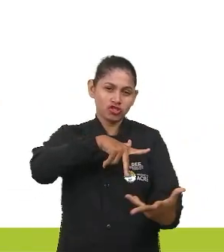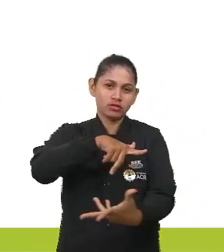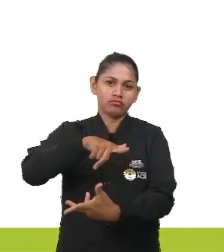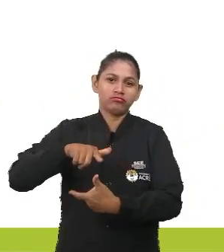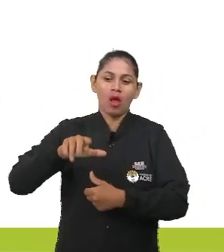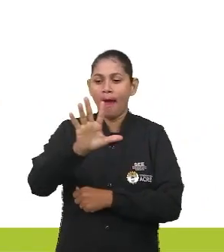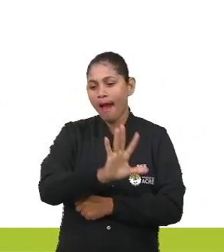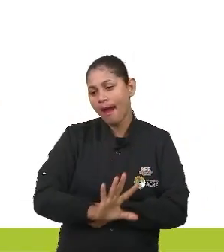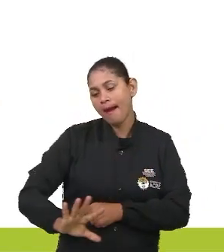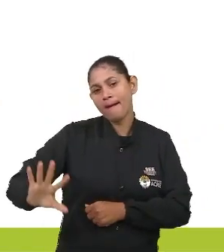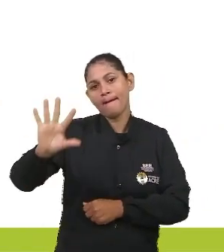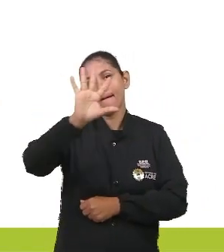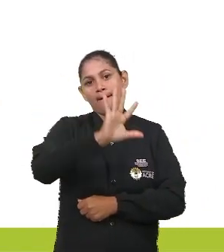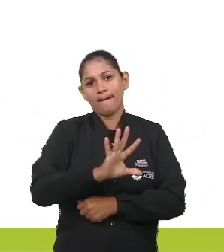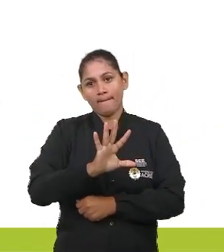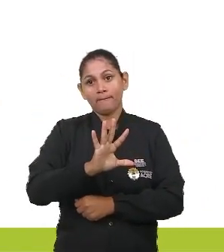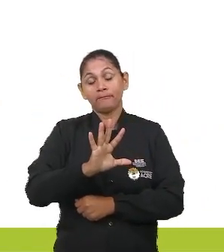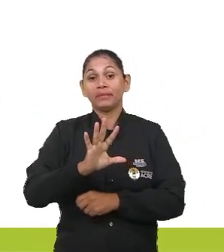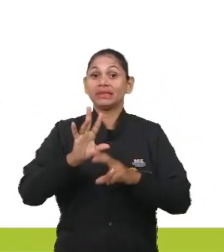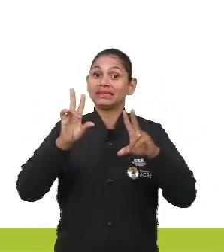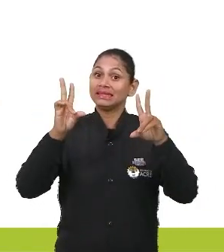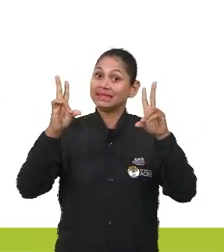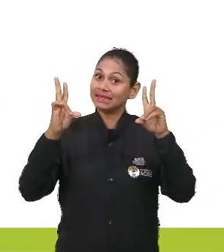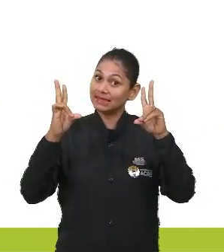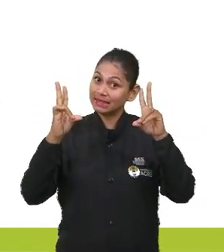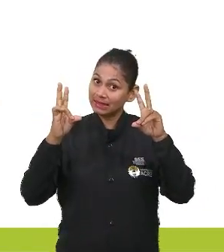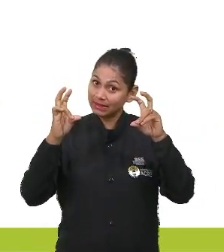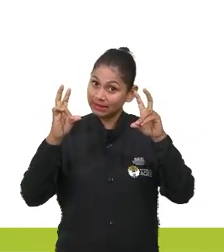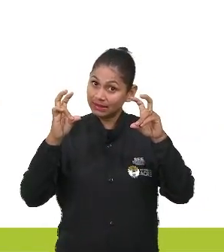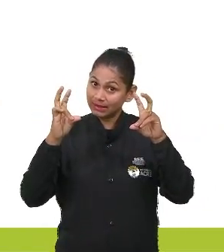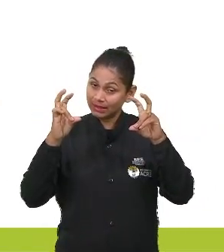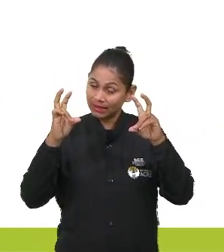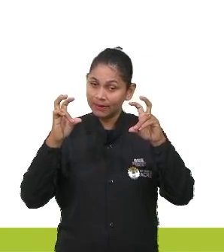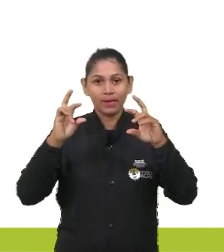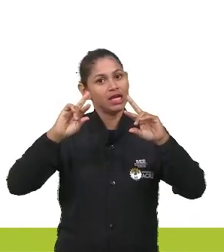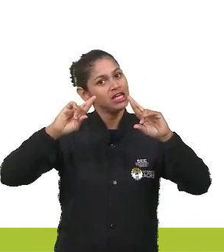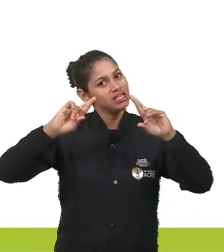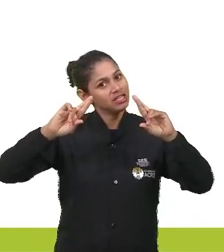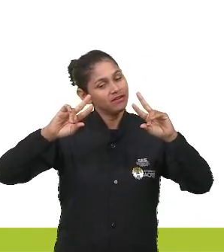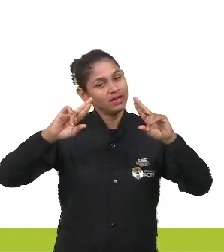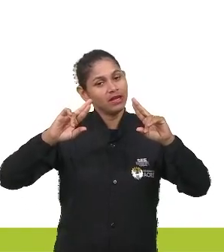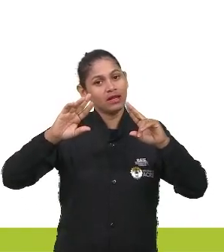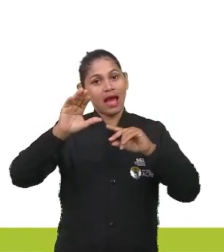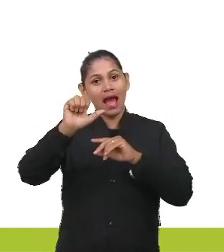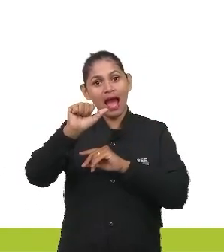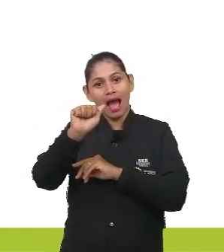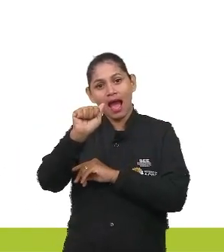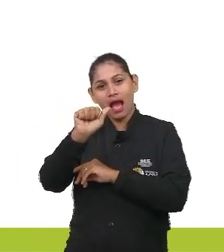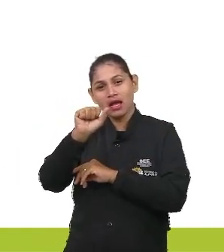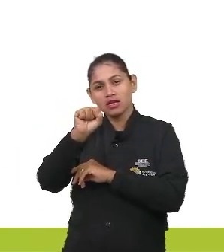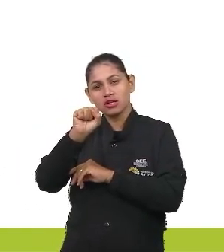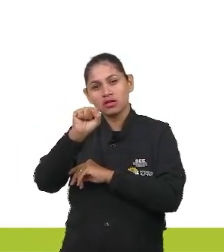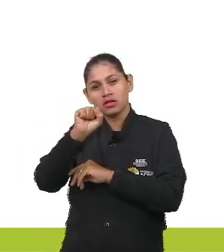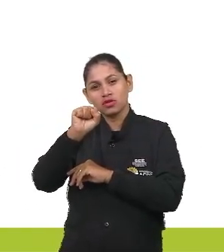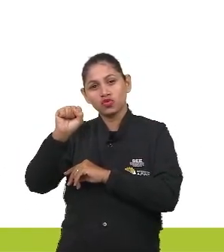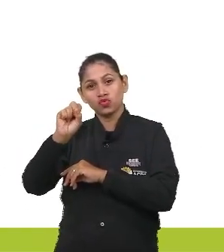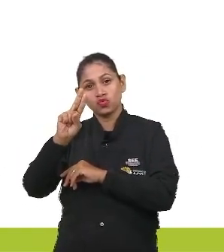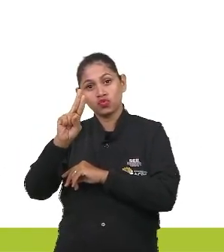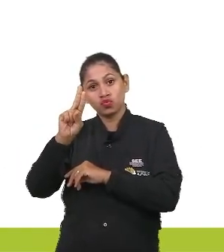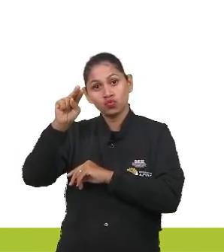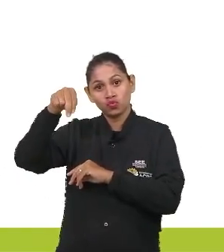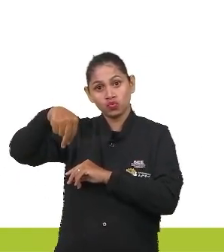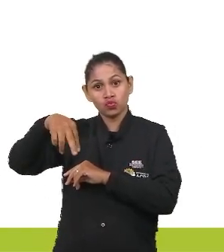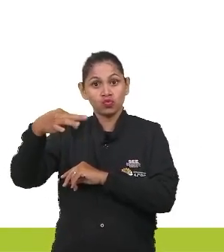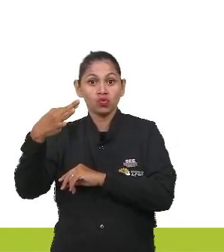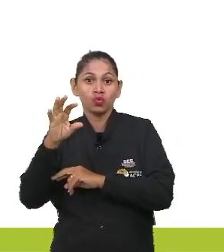geral, tema é algo específico. Seu texto precisa estar ali dentro do tema. Então, toda vez que aparece